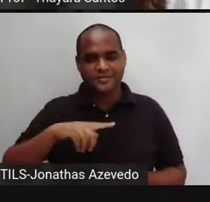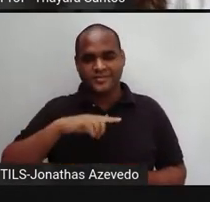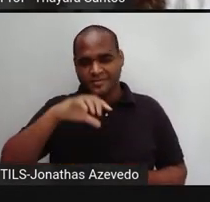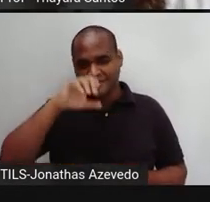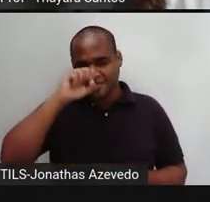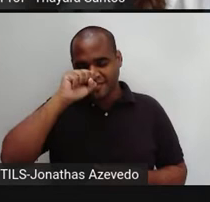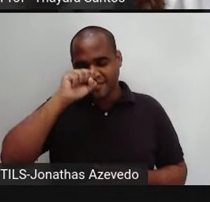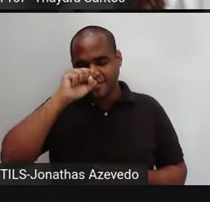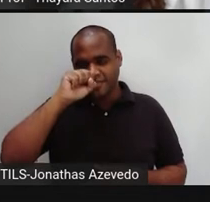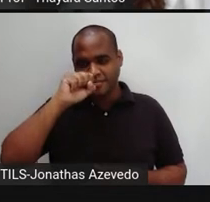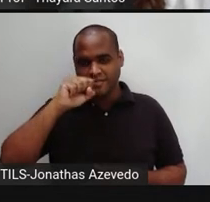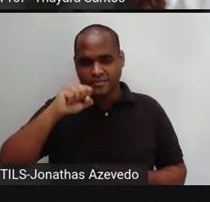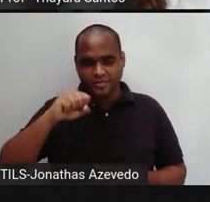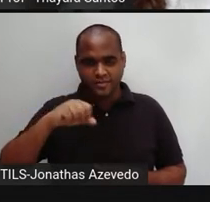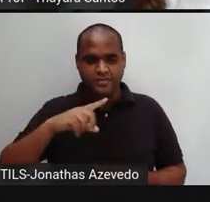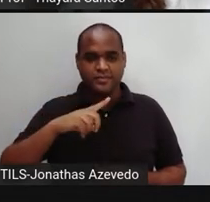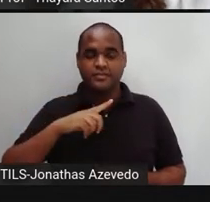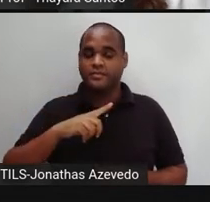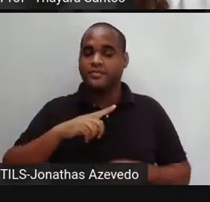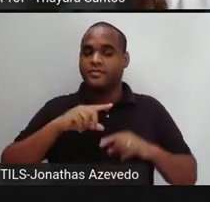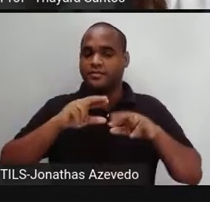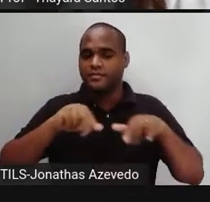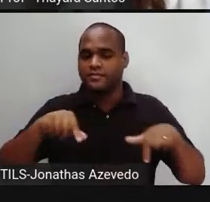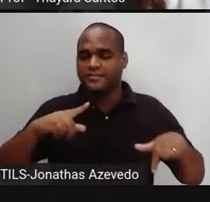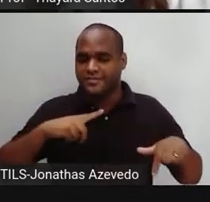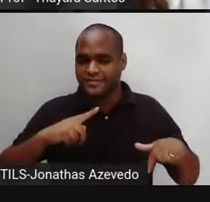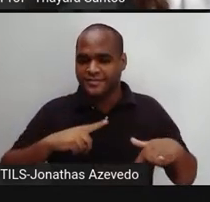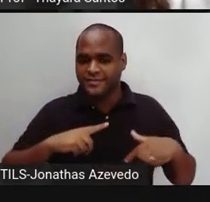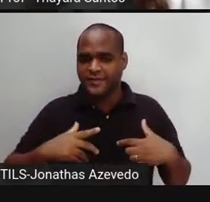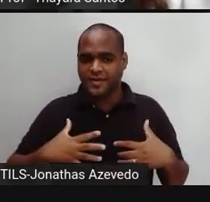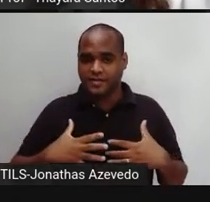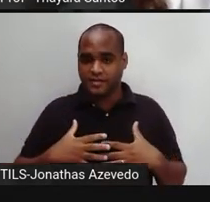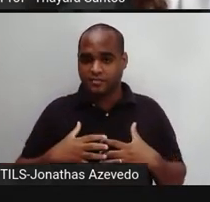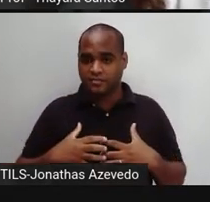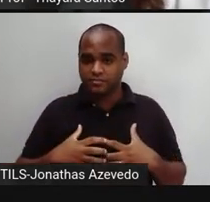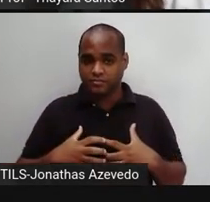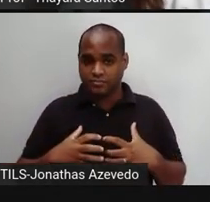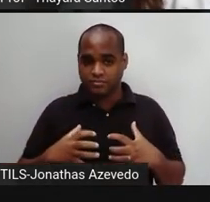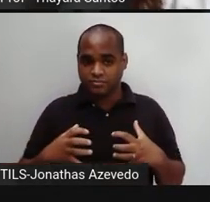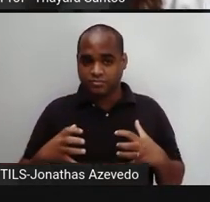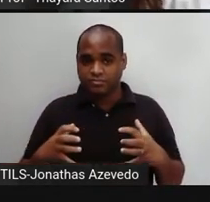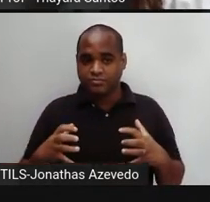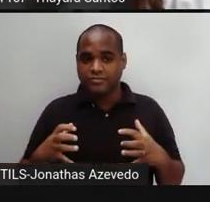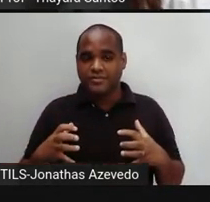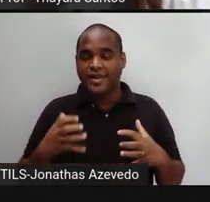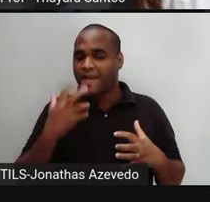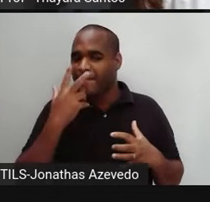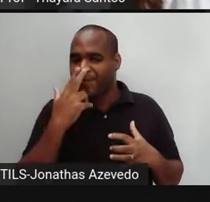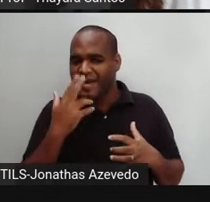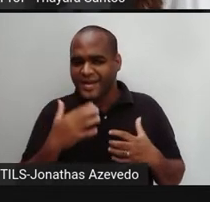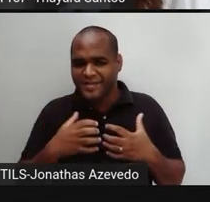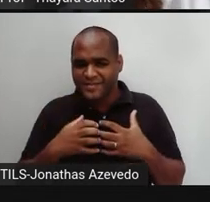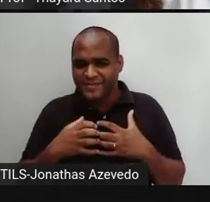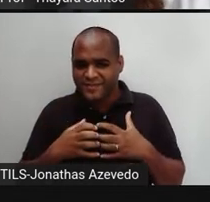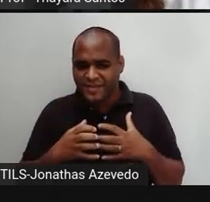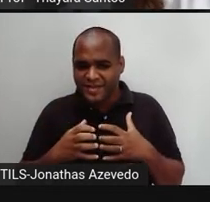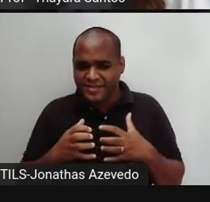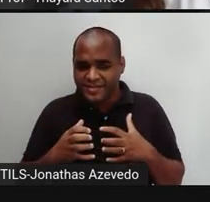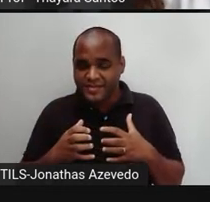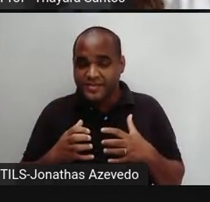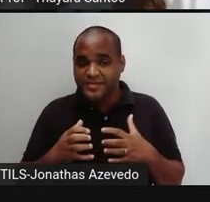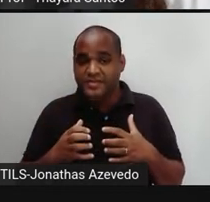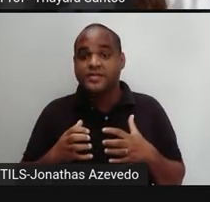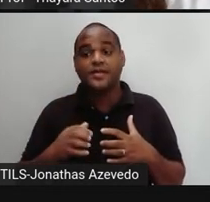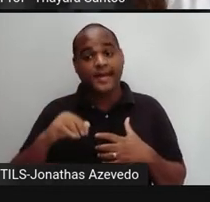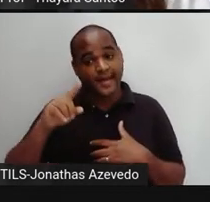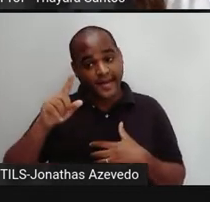A gente consegue ver que as nossas costelas, elas se levantam e abrem como se fosse um buraco aqui no meio. E esse buraco é